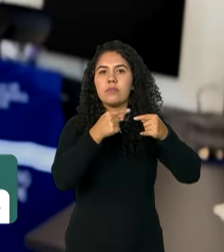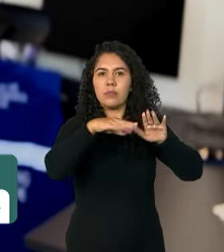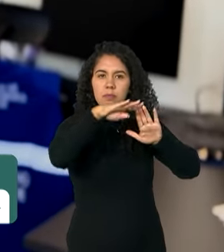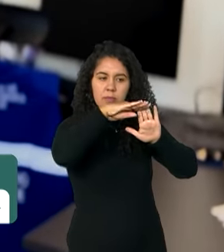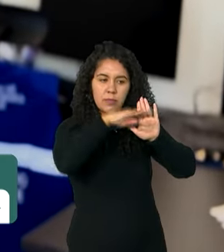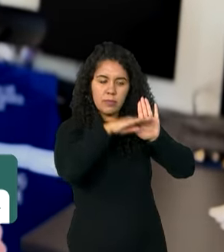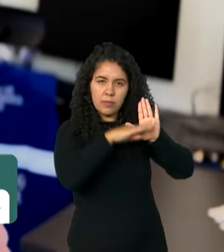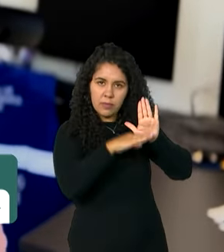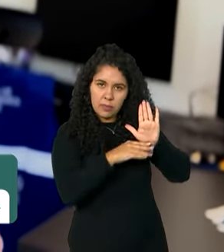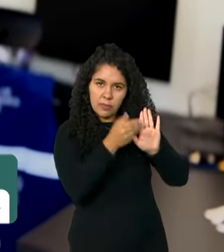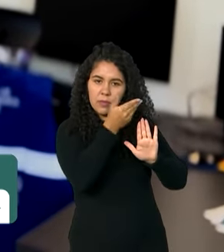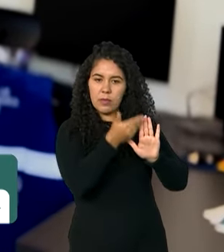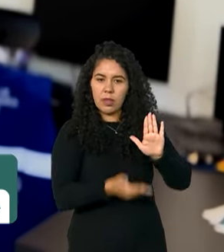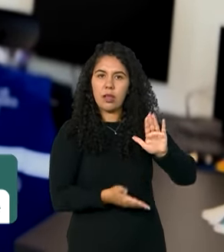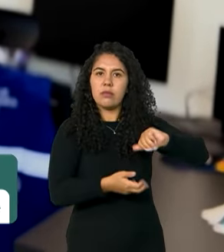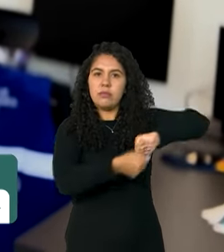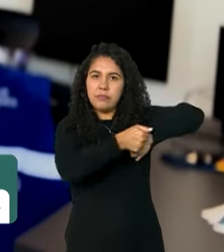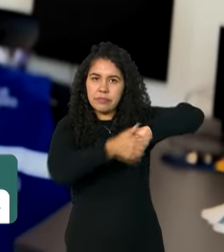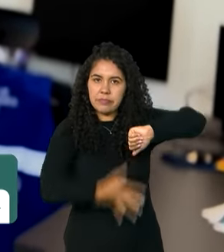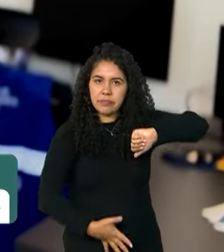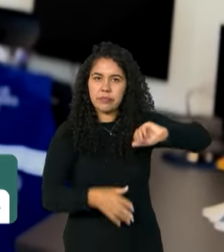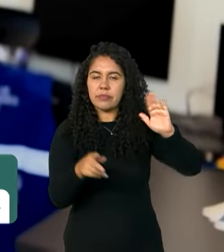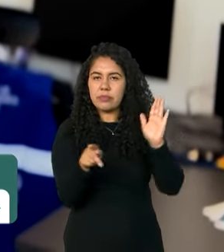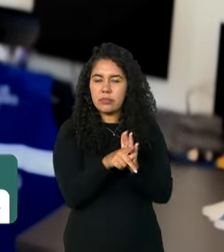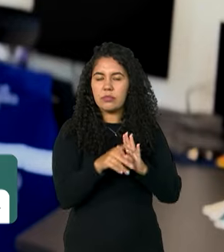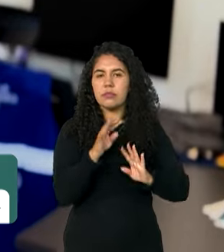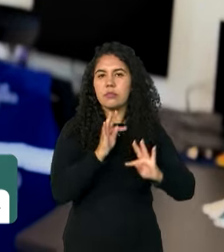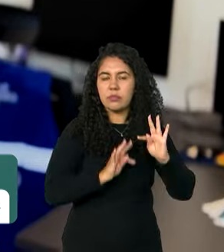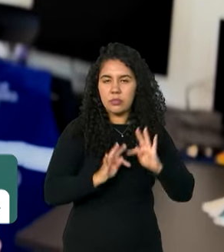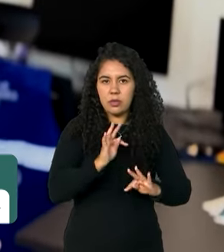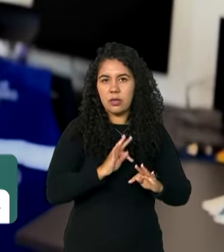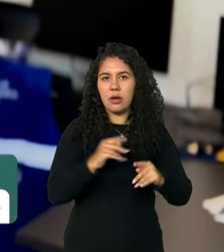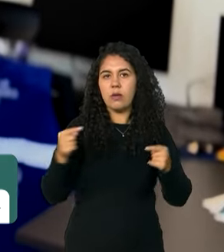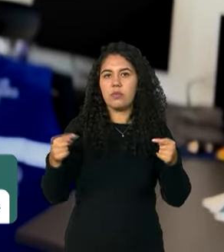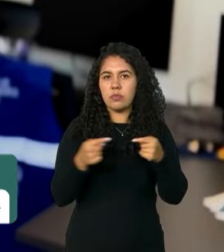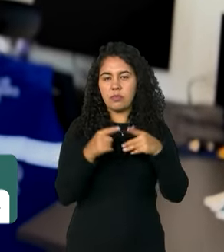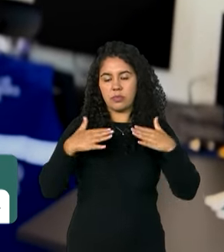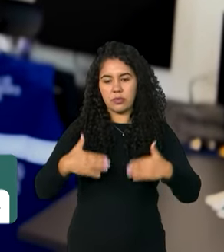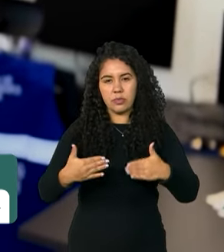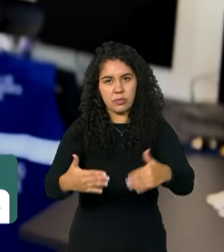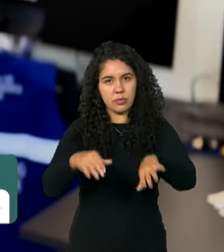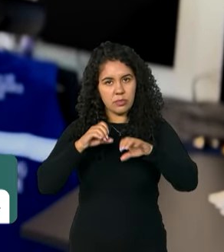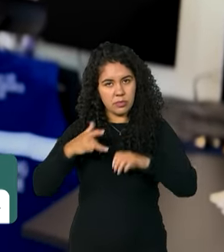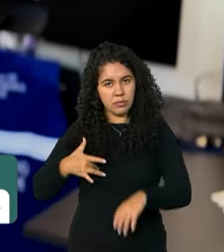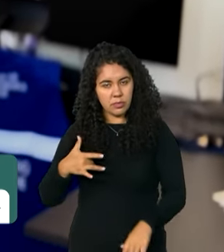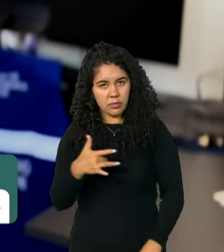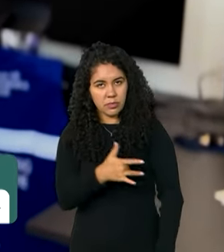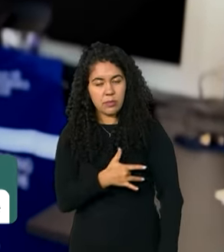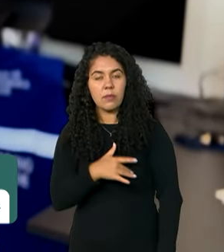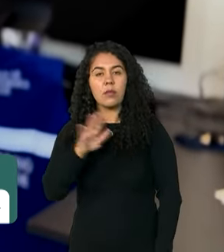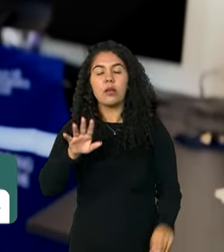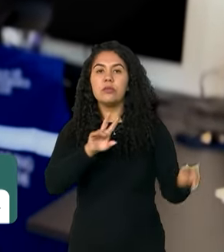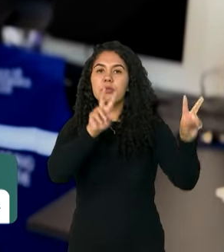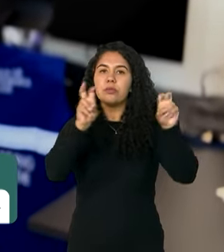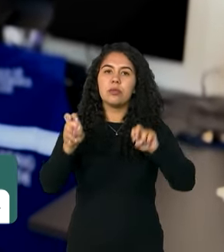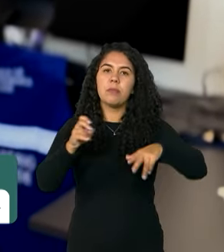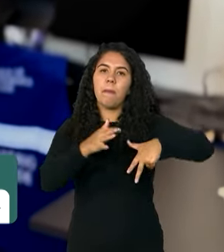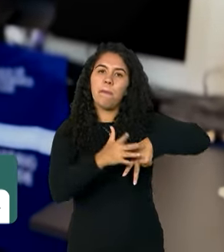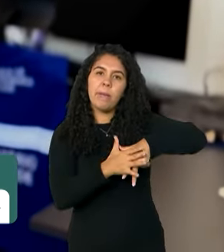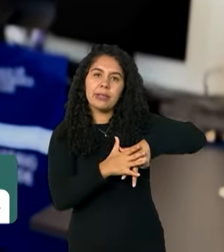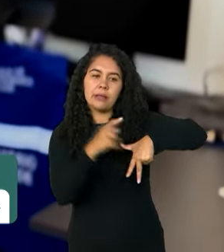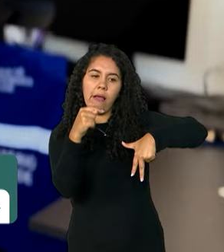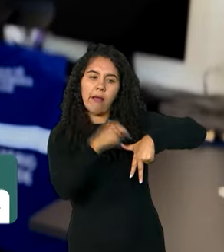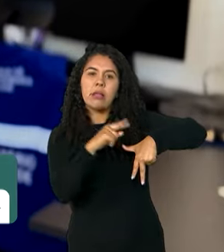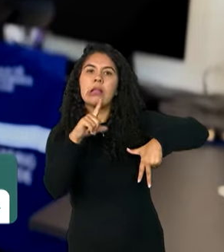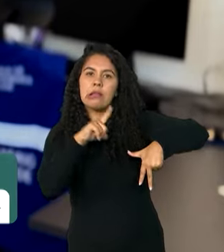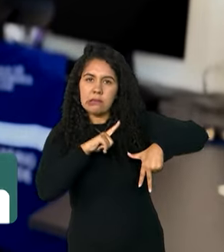clínicos e diretrizes terapêuticas, pelo Ministério da Saúde. No caso dos pacientes que têm diabetes tipo